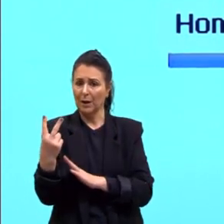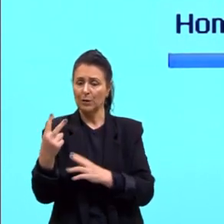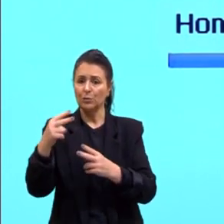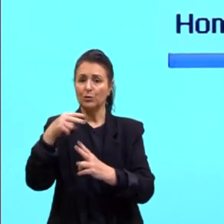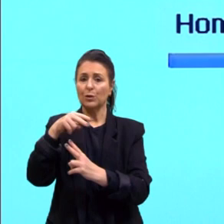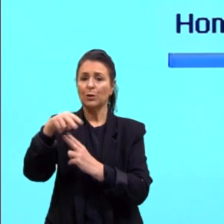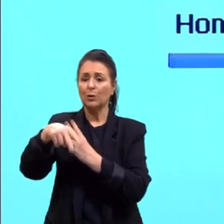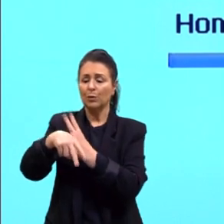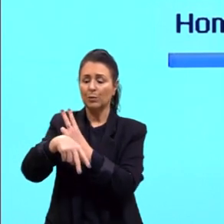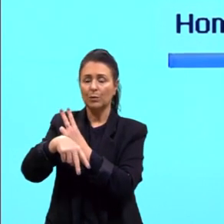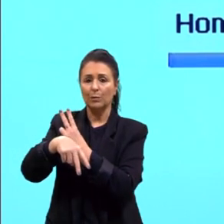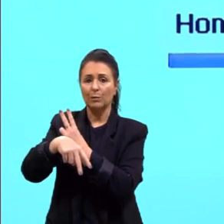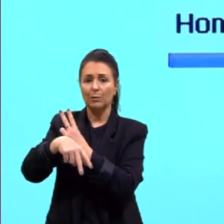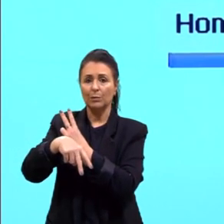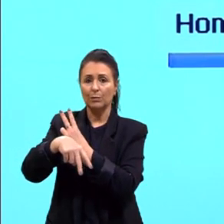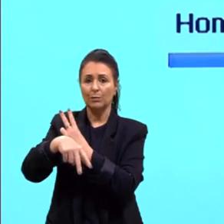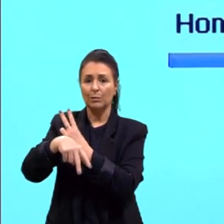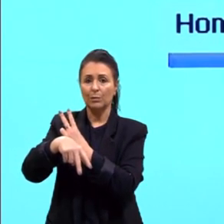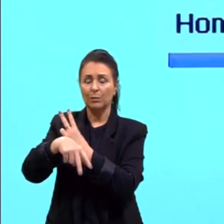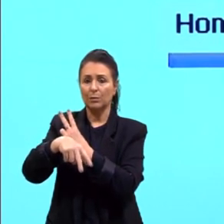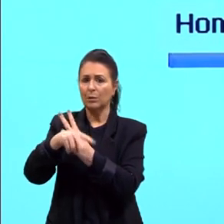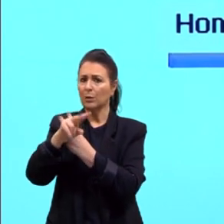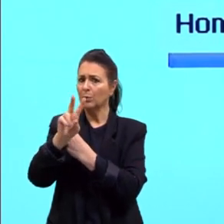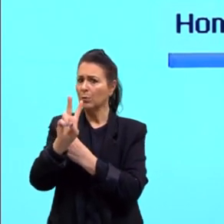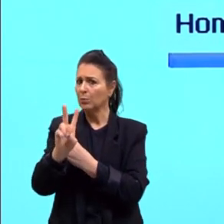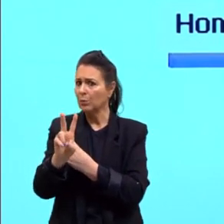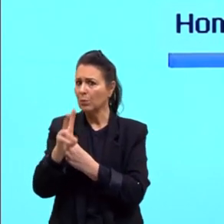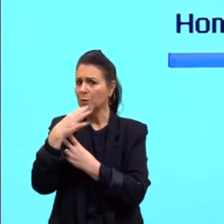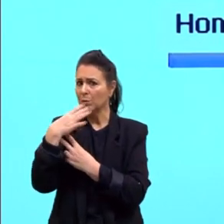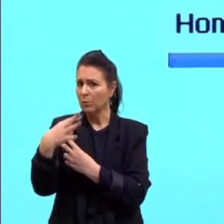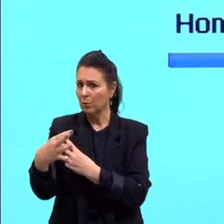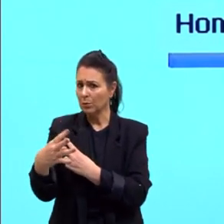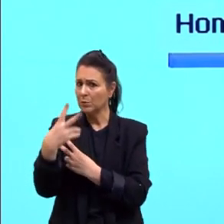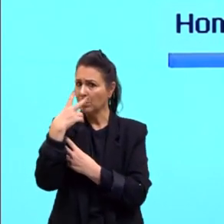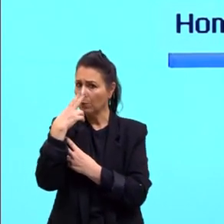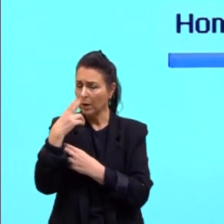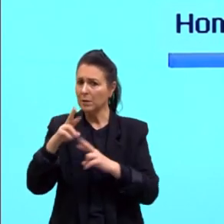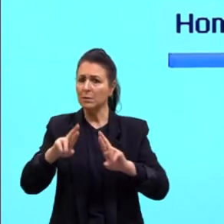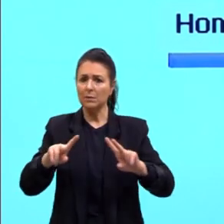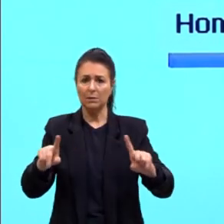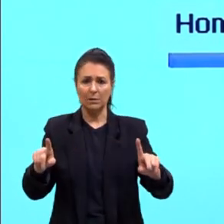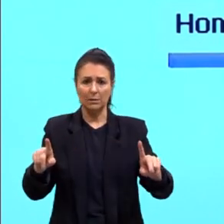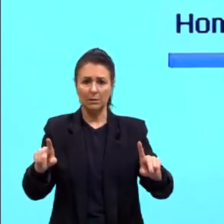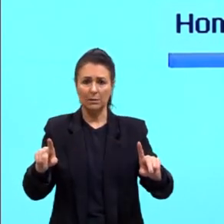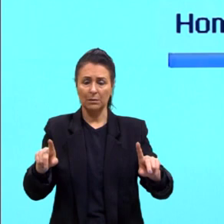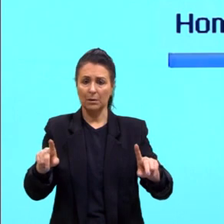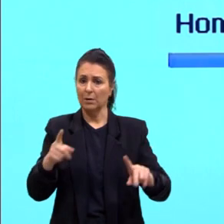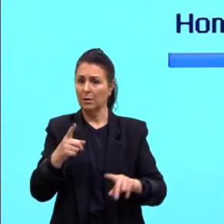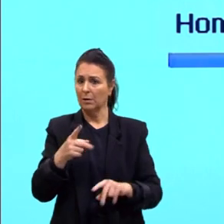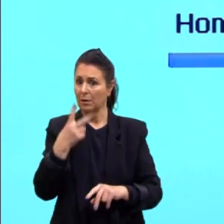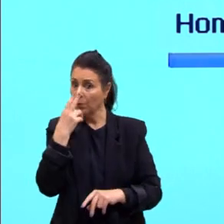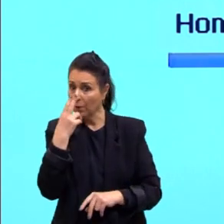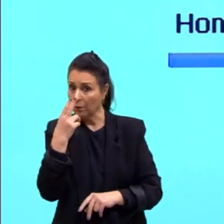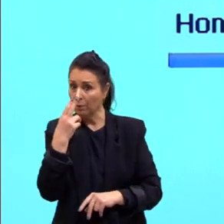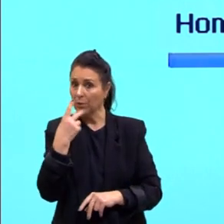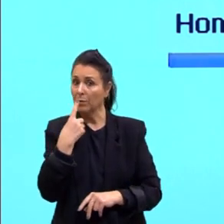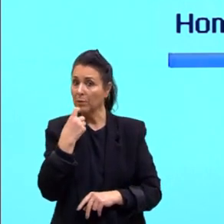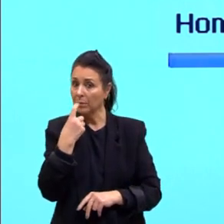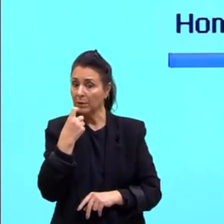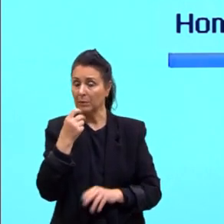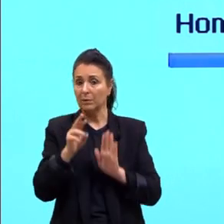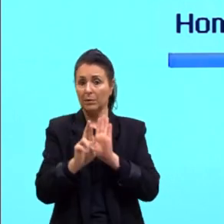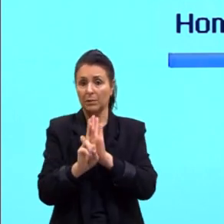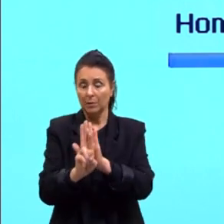duas cores iguais ou diferentes. São iguais, né? Vermelhinhos. Então, são